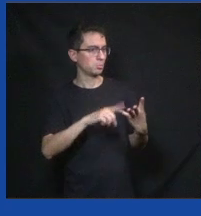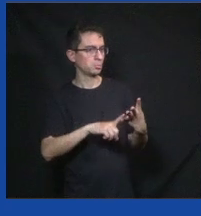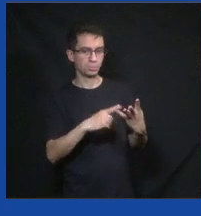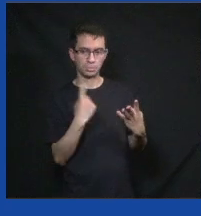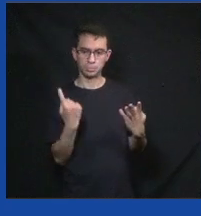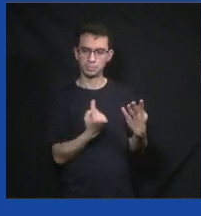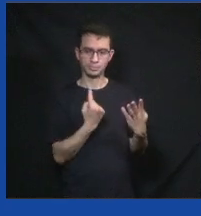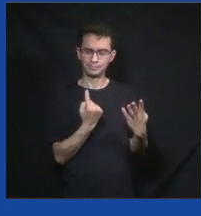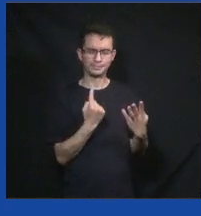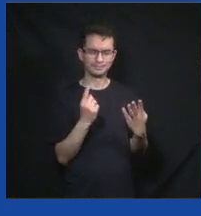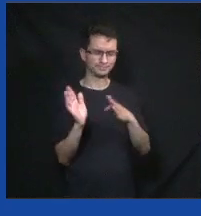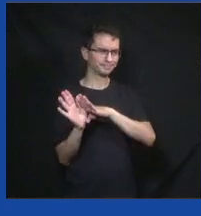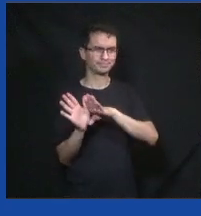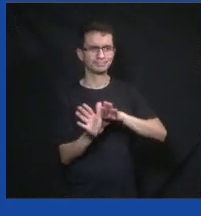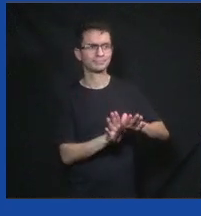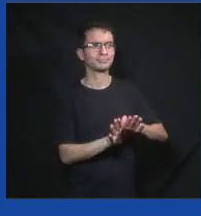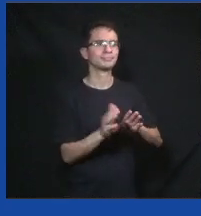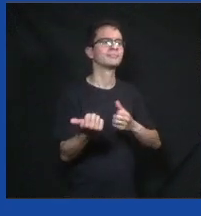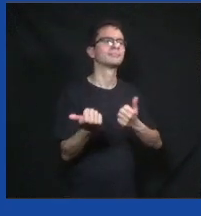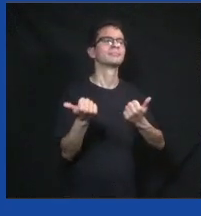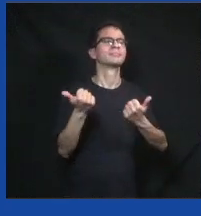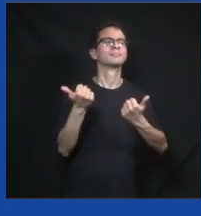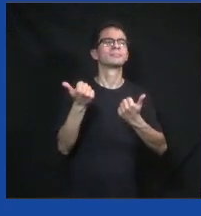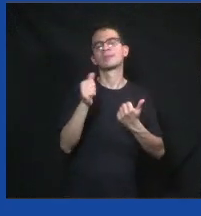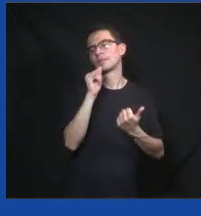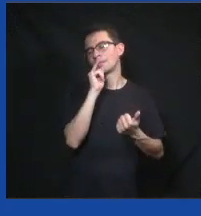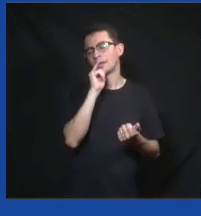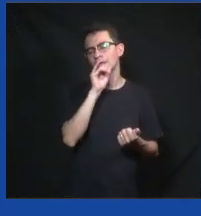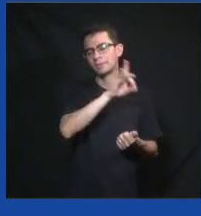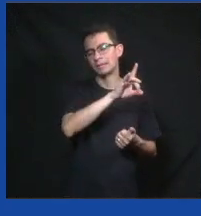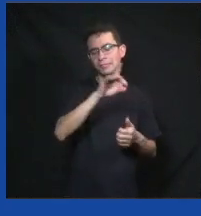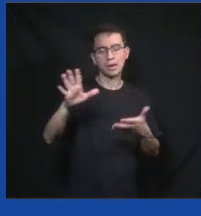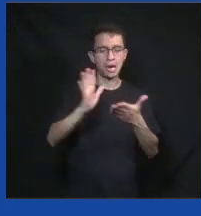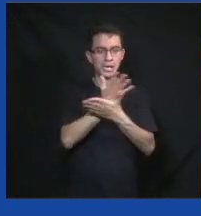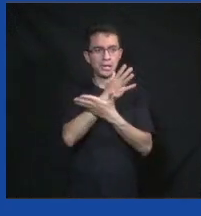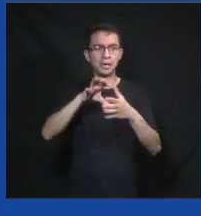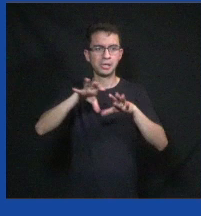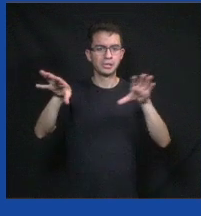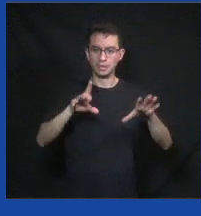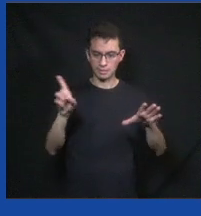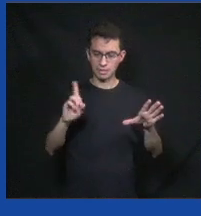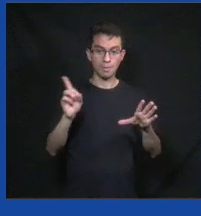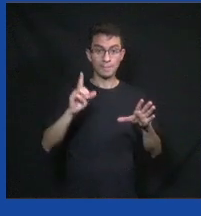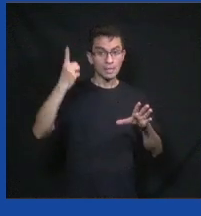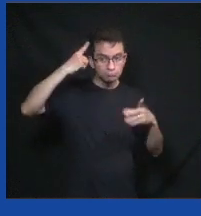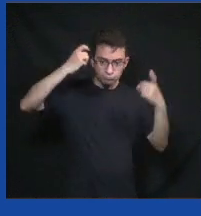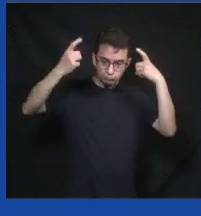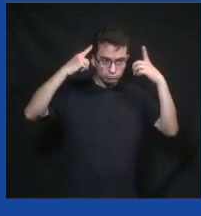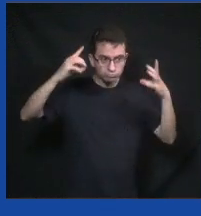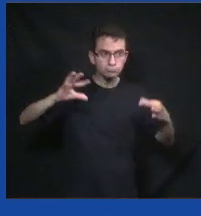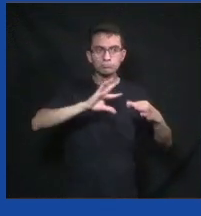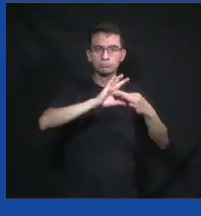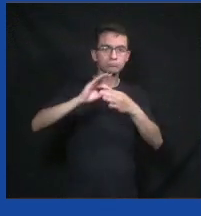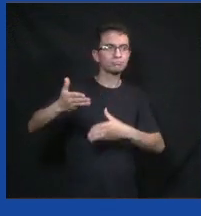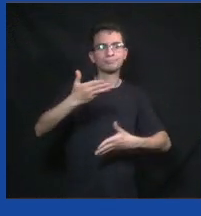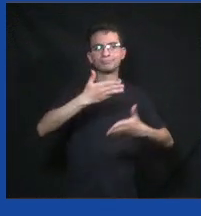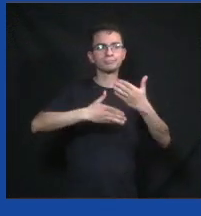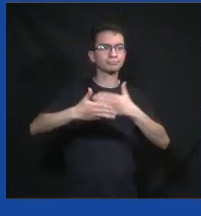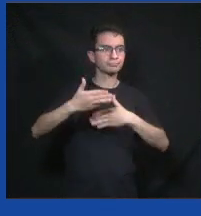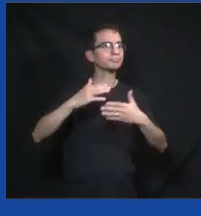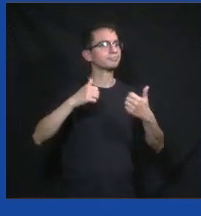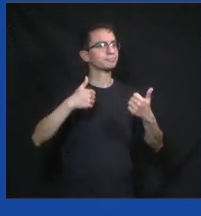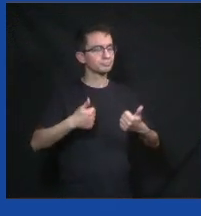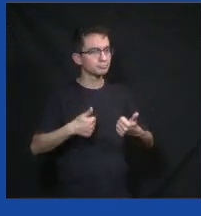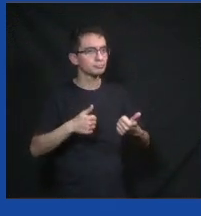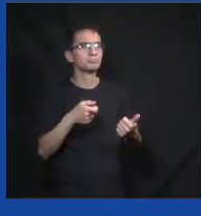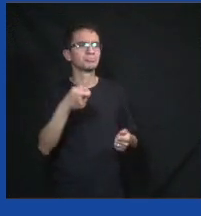deixe de ser isolada, cada secretaria, cada órgão, cada departamento, e vamos tentar pensar isso de um jeito mais criativo, mais